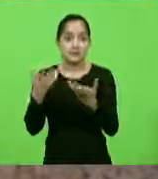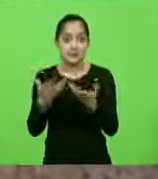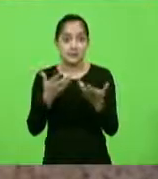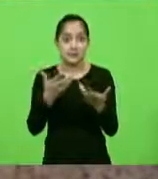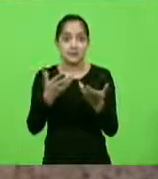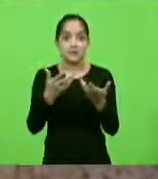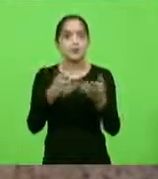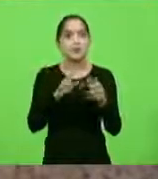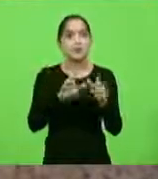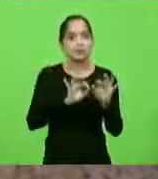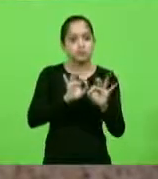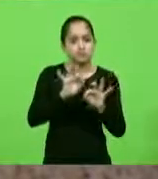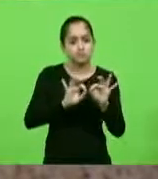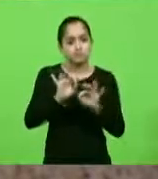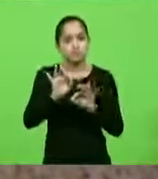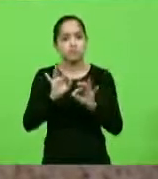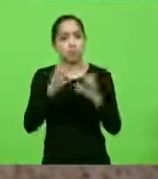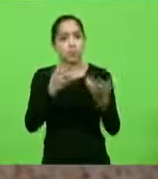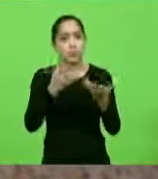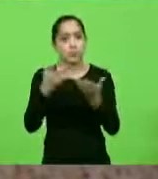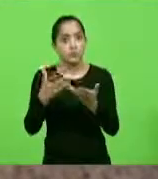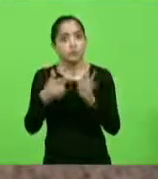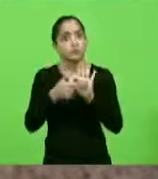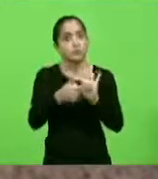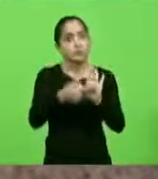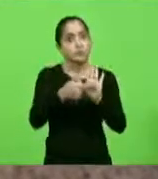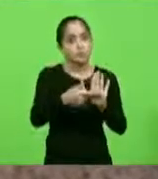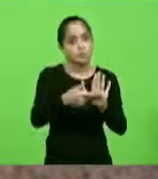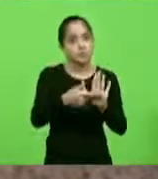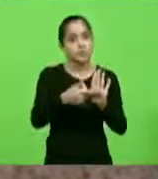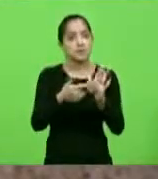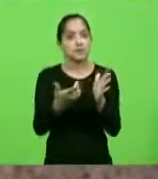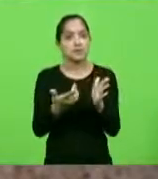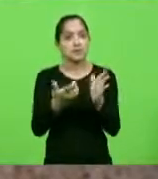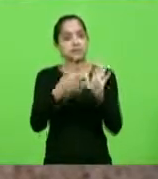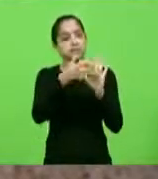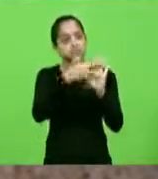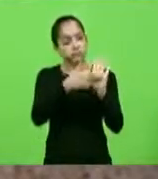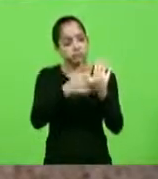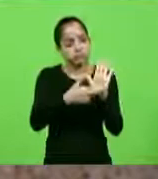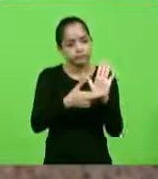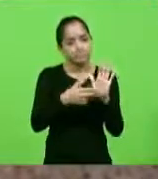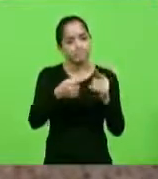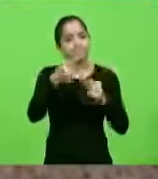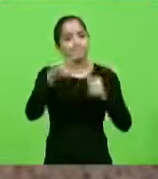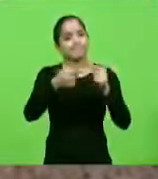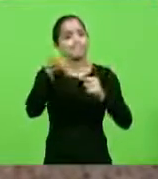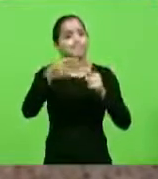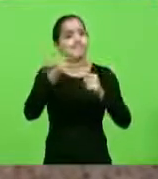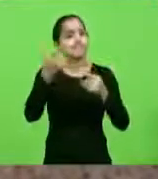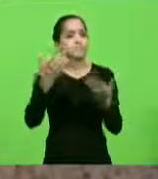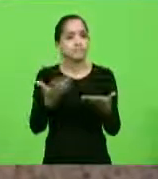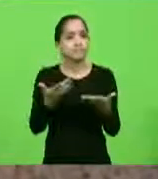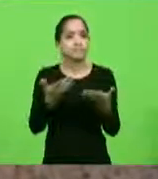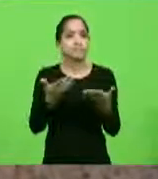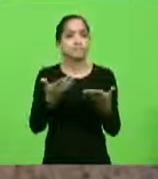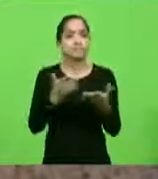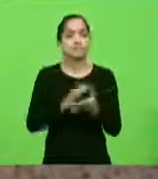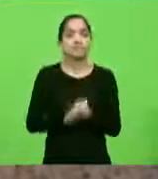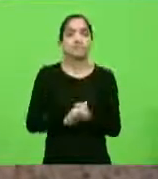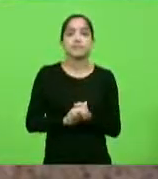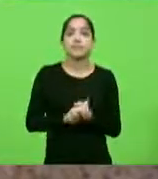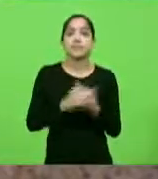alguns ajustes, queriam ser ouvidos, queriam mostrar como alguns critérios não fazem muito sentido e eles,